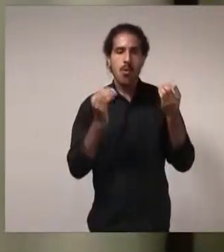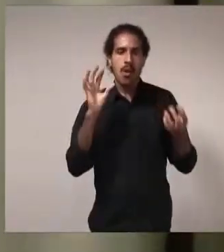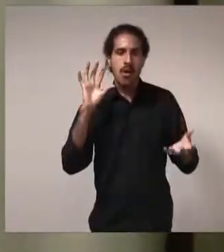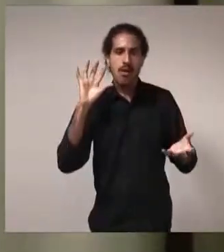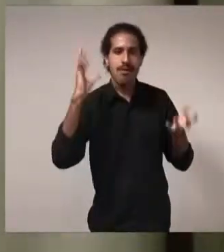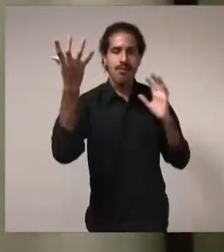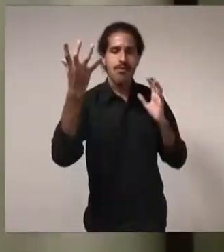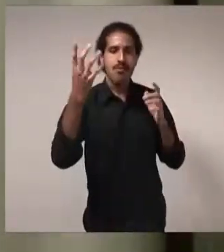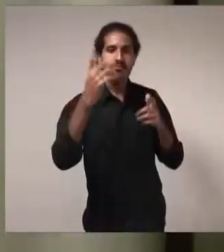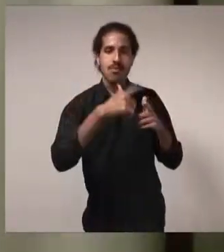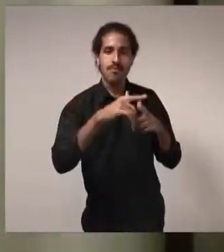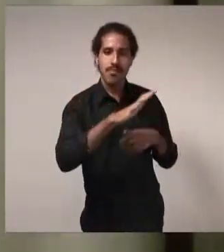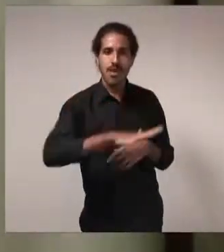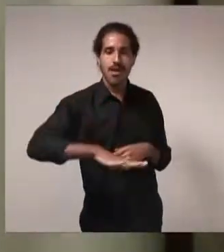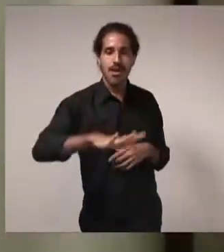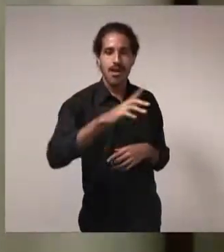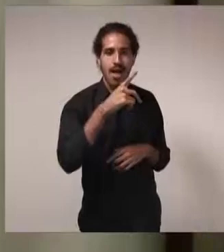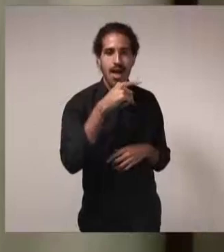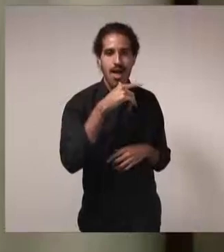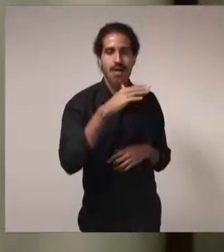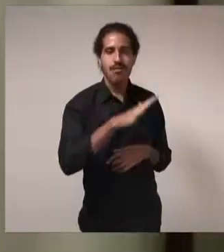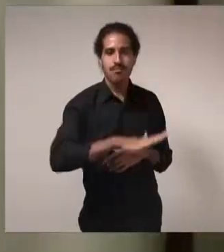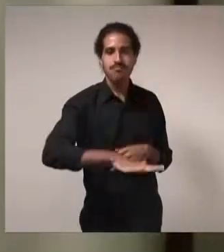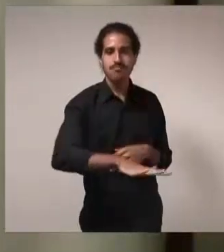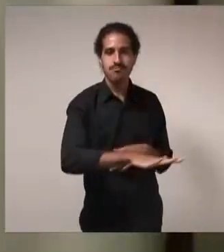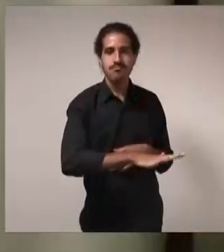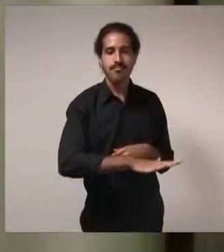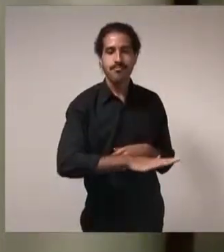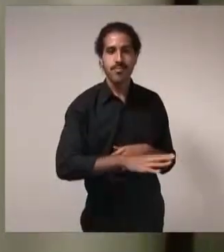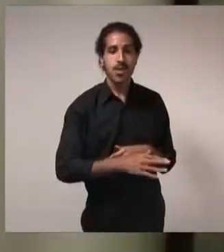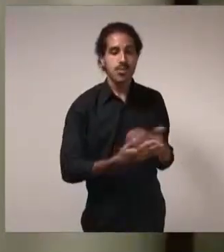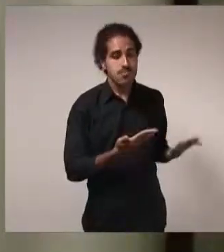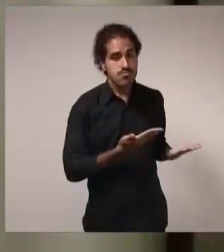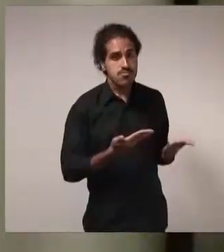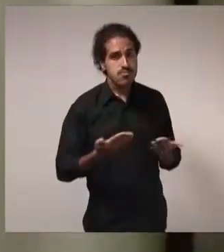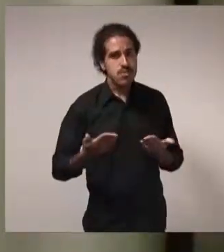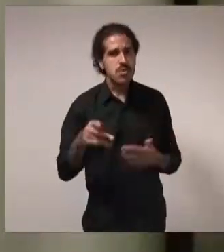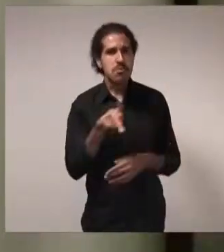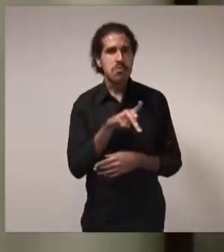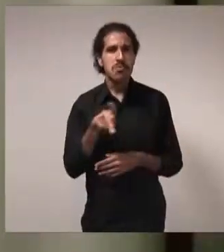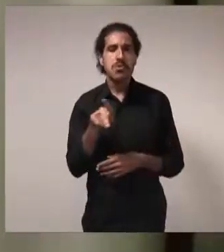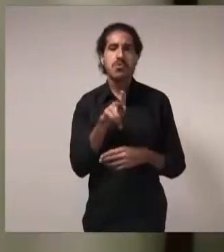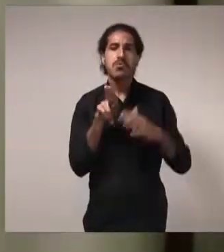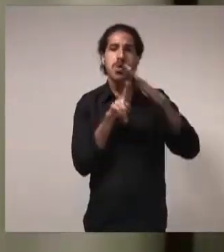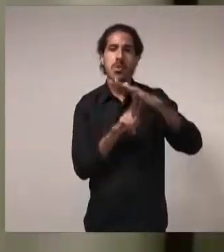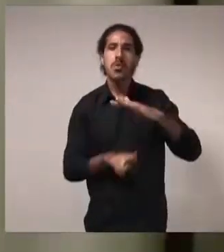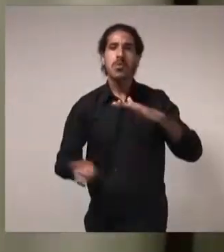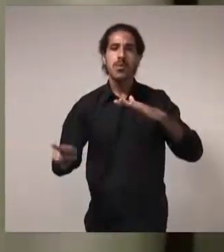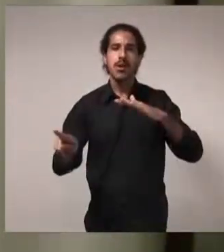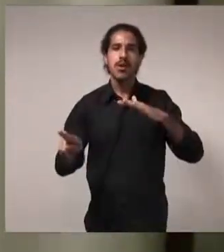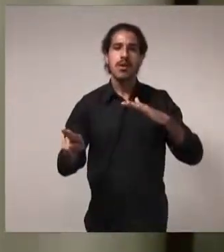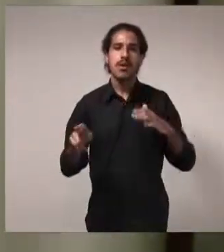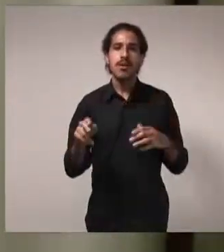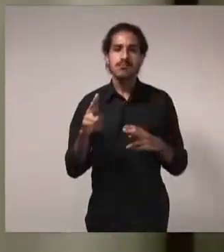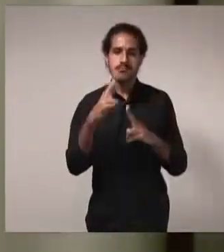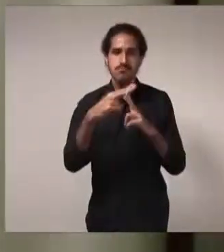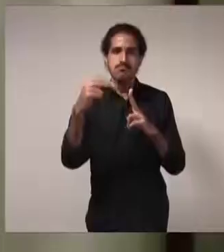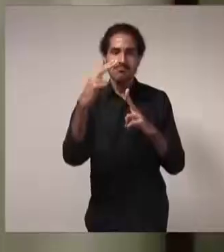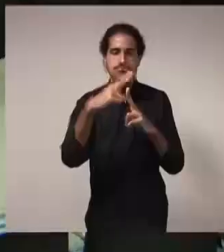hídricos. Para tanto, convidamos o professor da Universidade de Brasília, Dr. Daniel Santana.